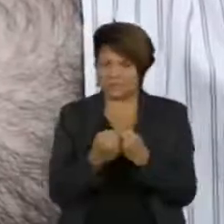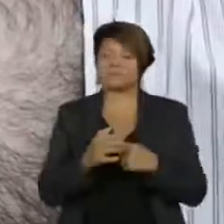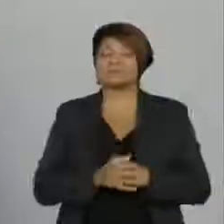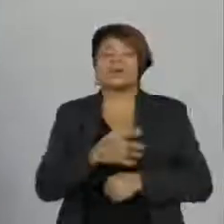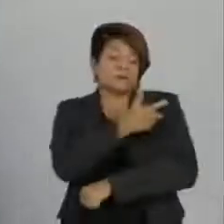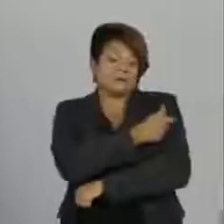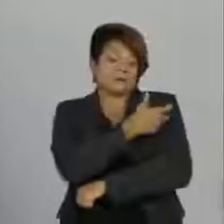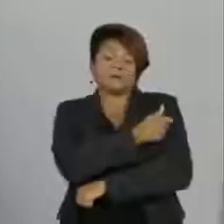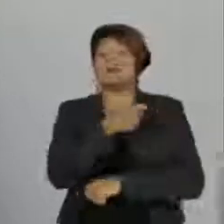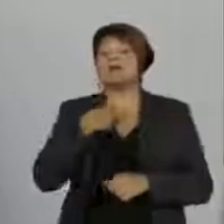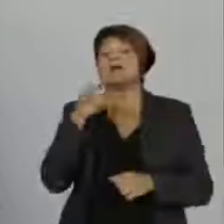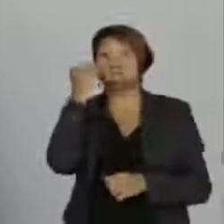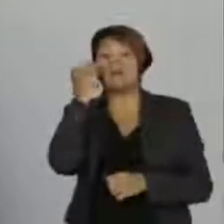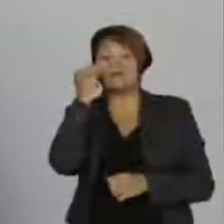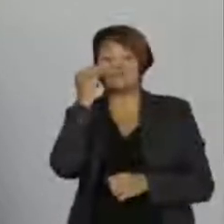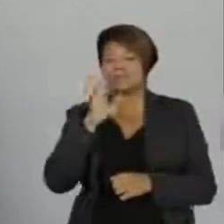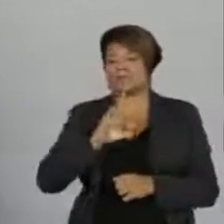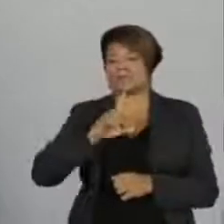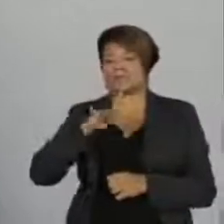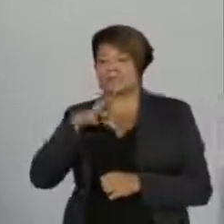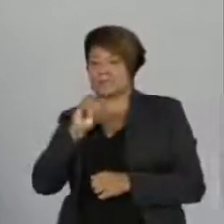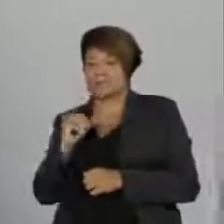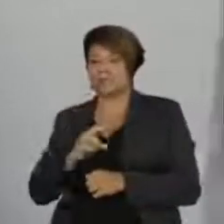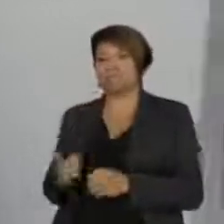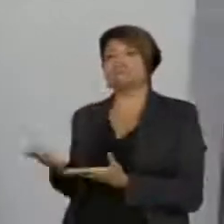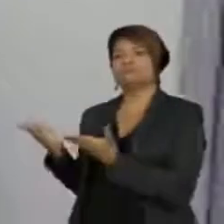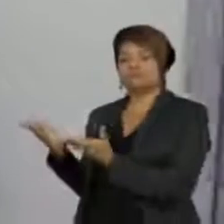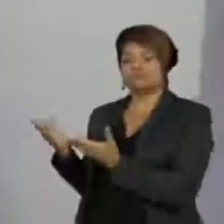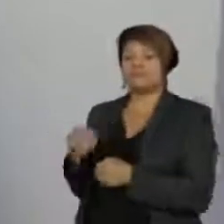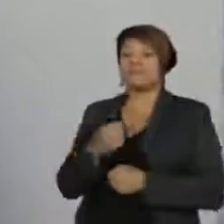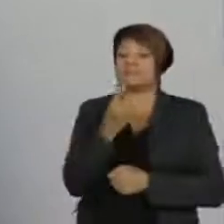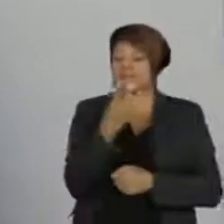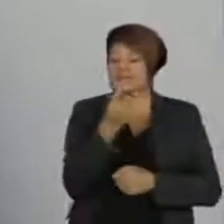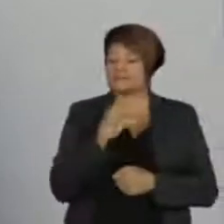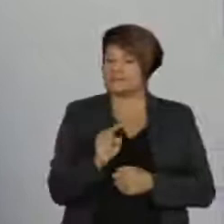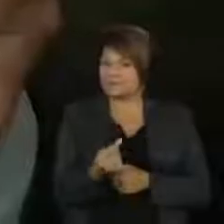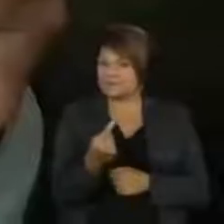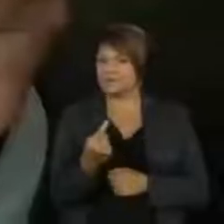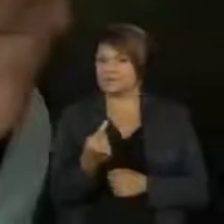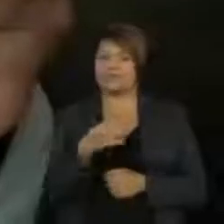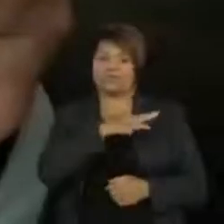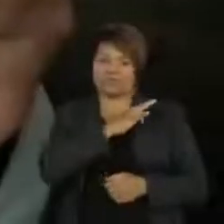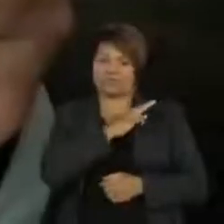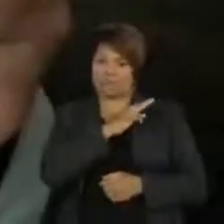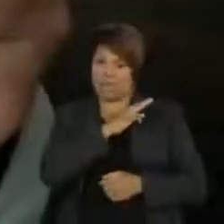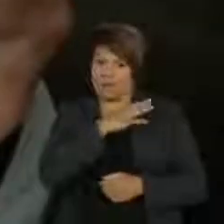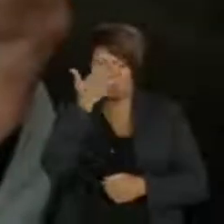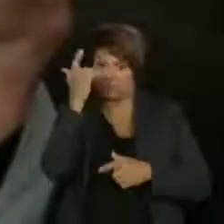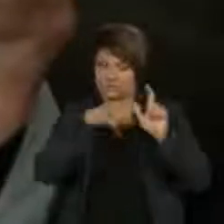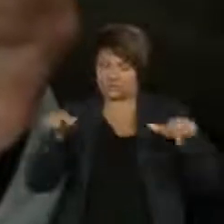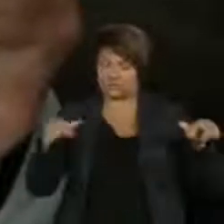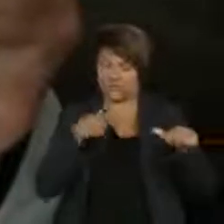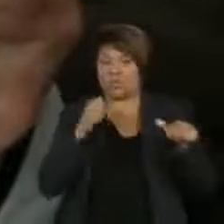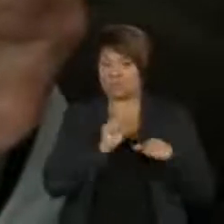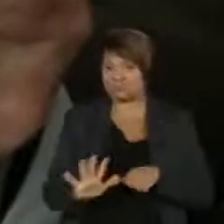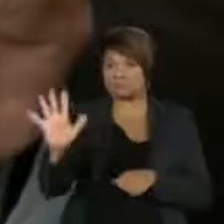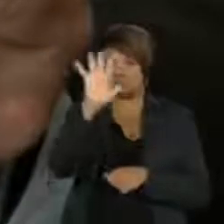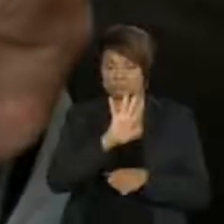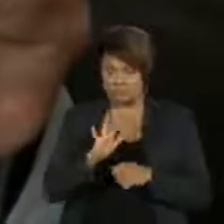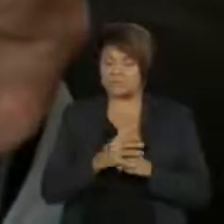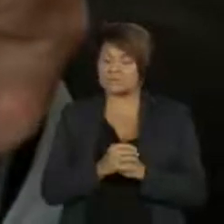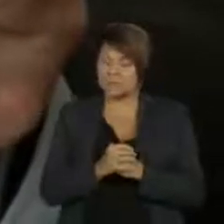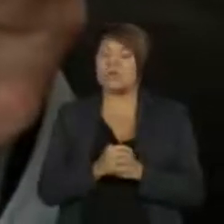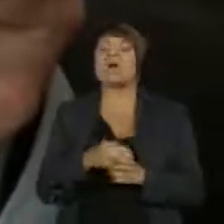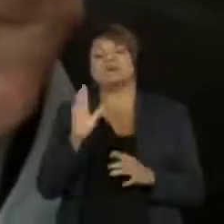realizados com 13 mil voluntários em todo o país comprovam que a Coronavac é extremamente segura. Entretanto,